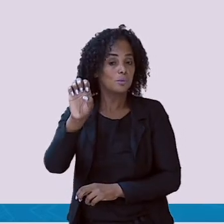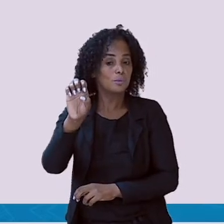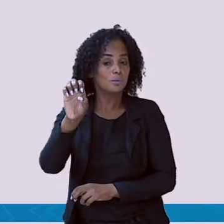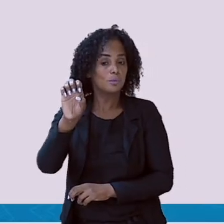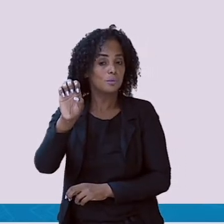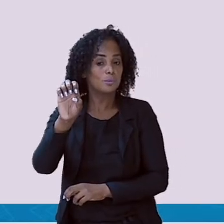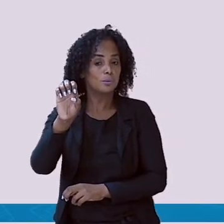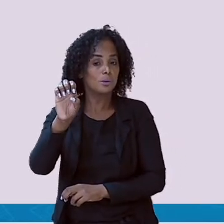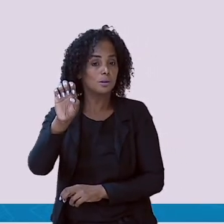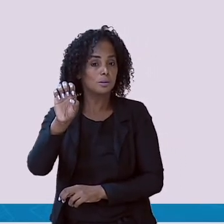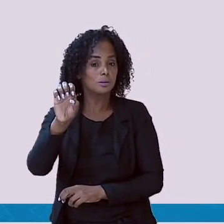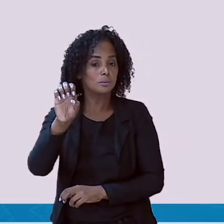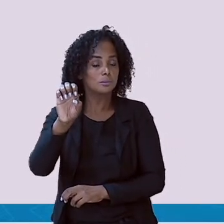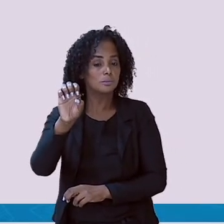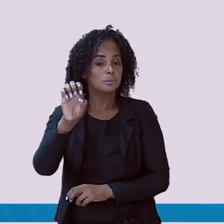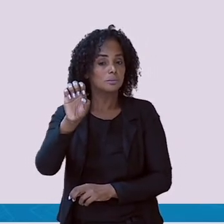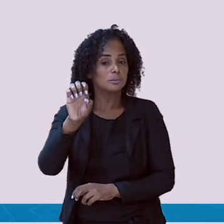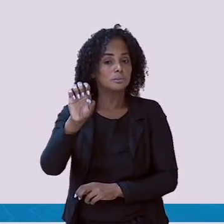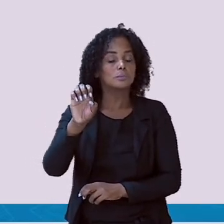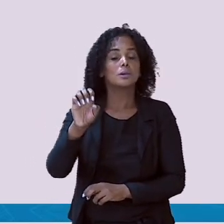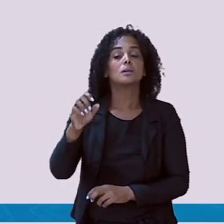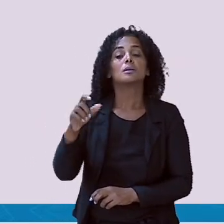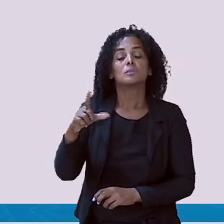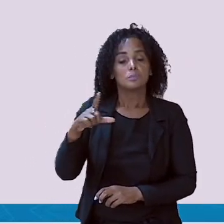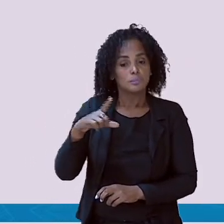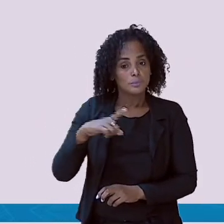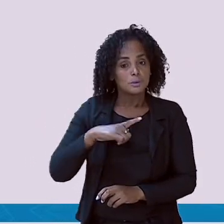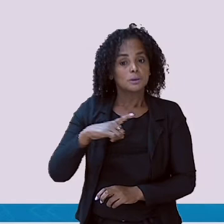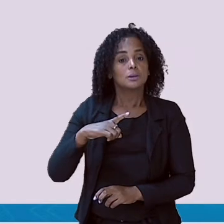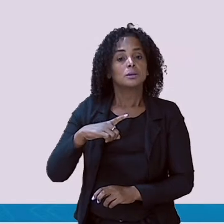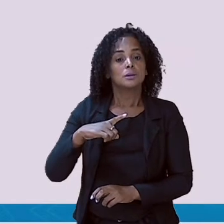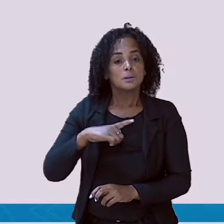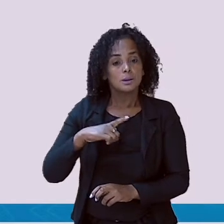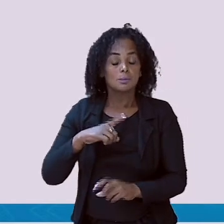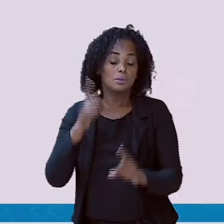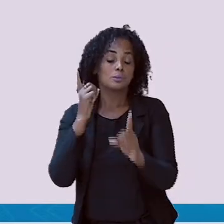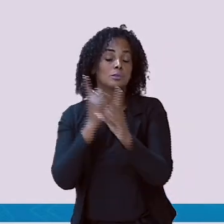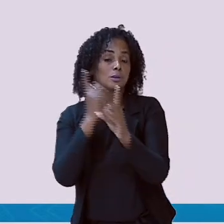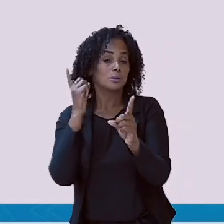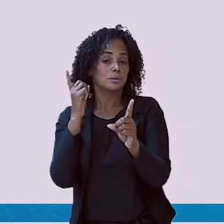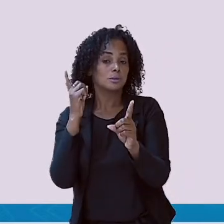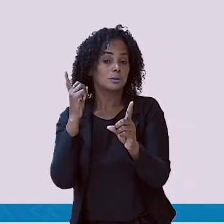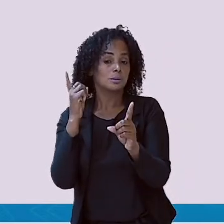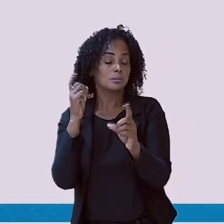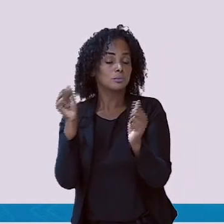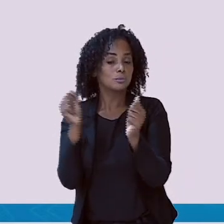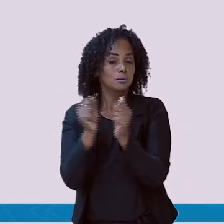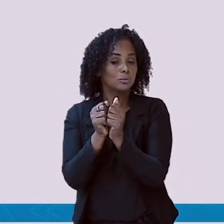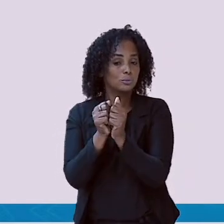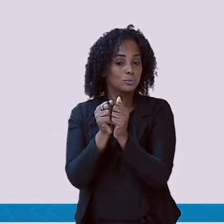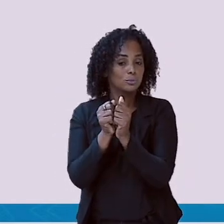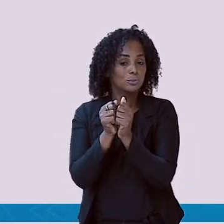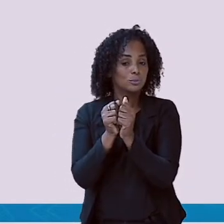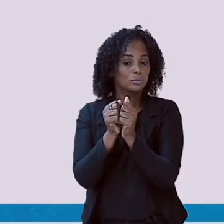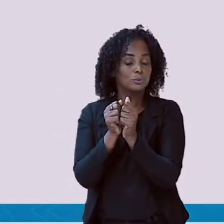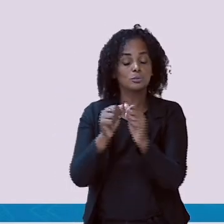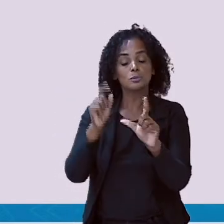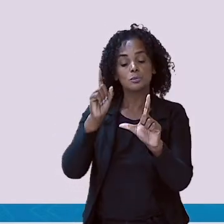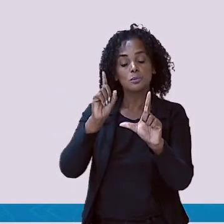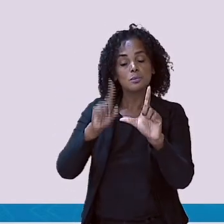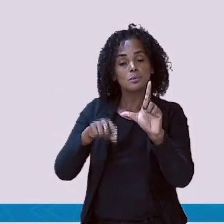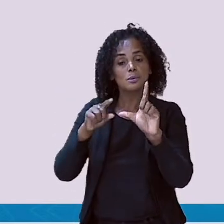essa que nós queremos. Mas aqui eu tenho a sílaba N, que é a letra N com a letra E.